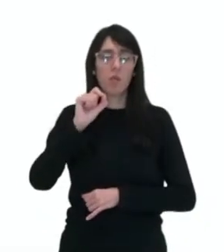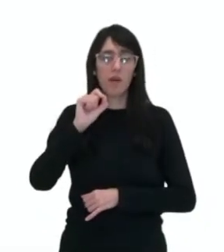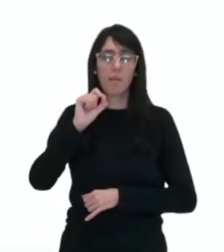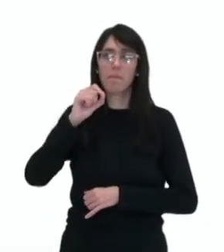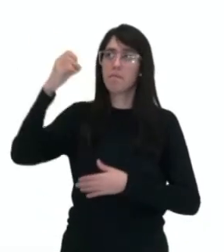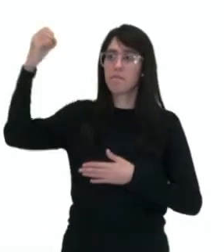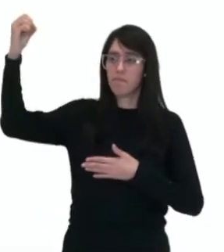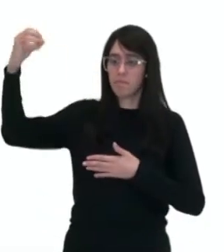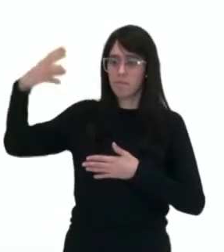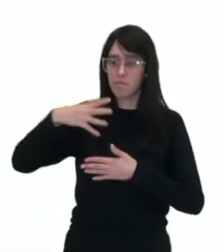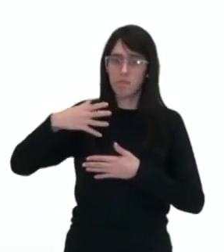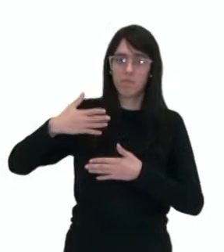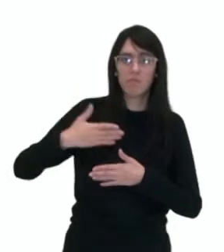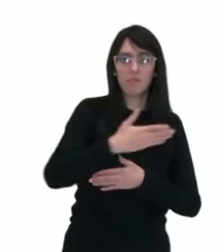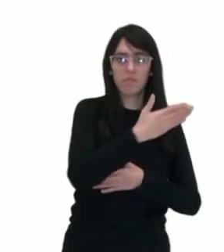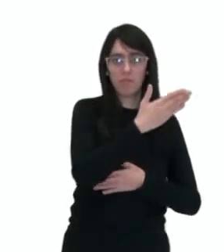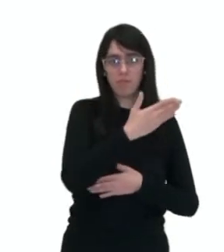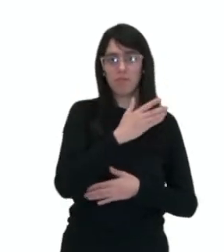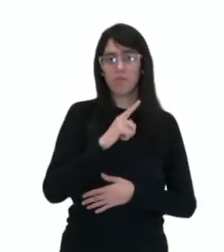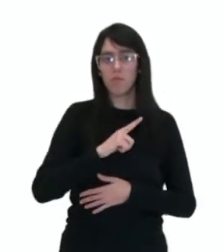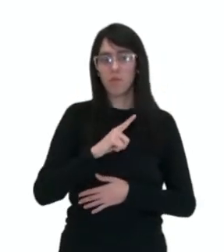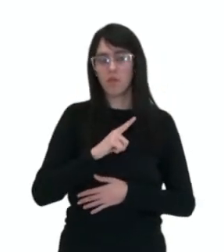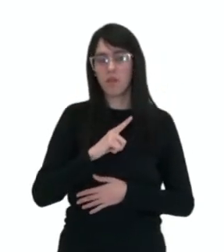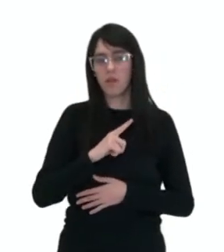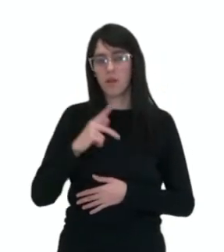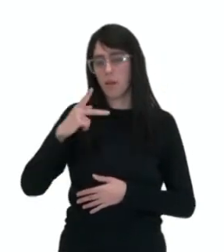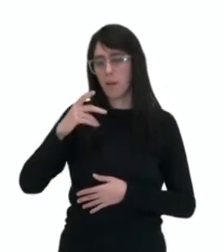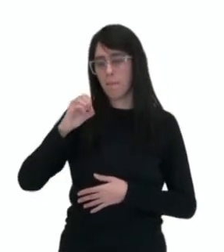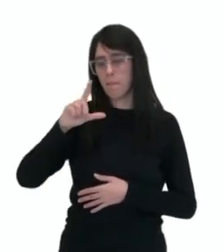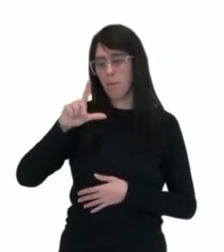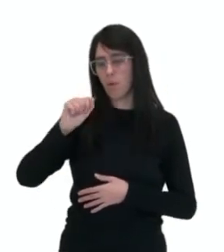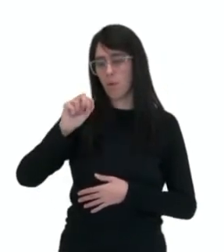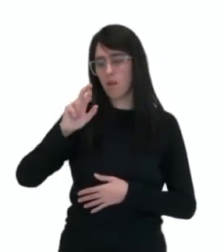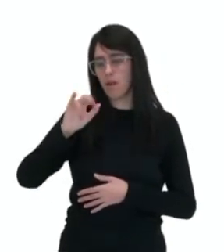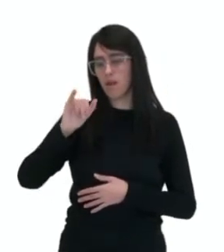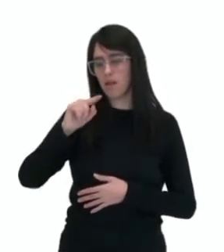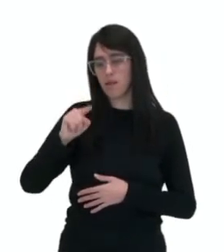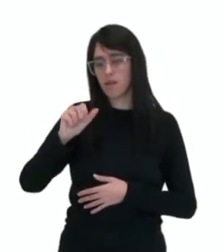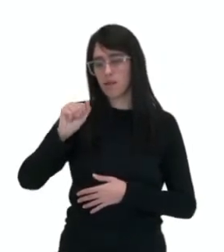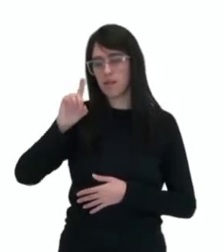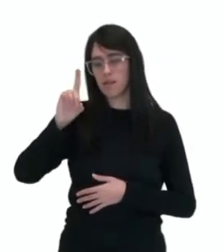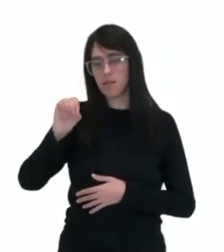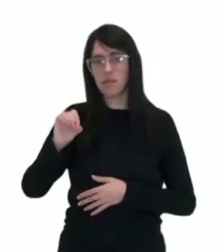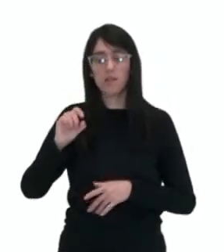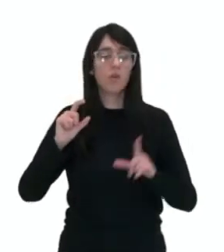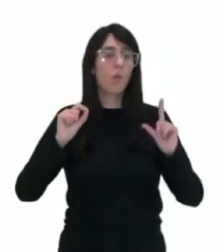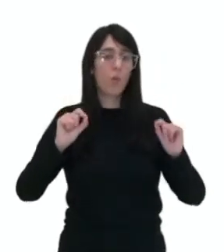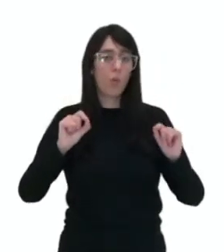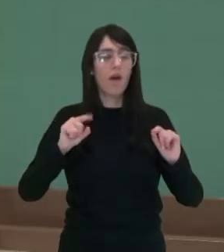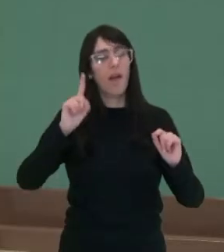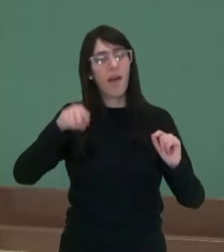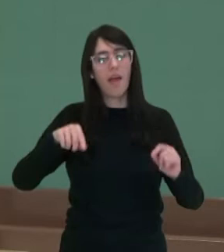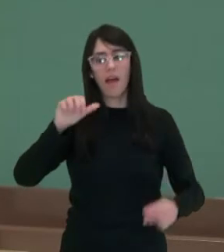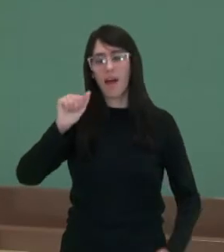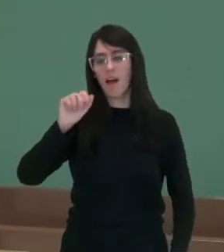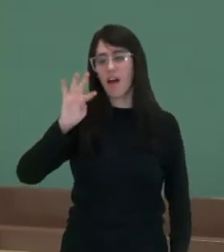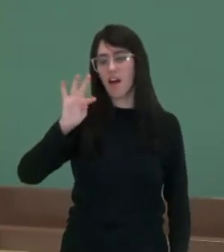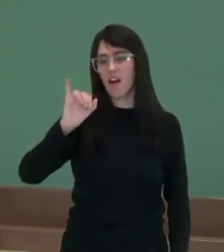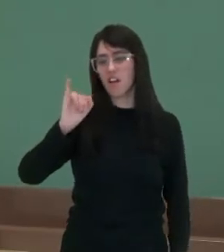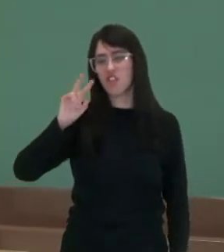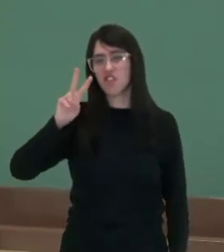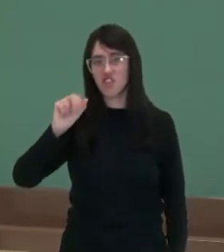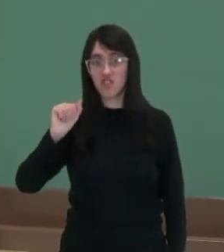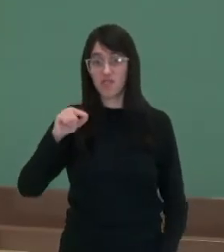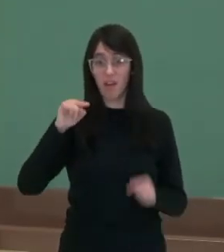plano de vibração da luz polarizada e são denominadas óticamente ativas. Essa